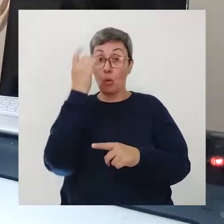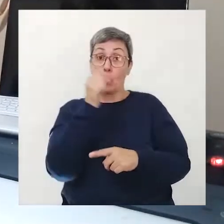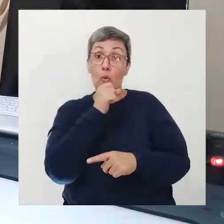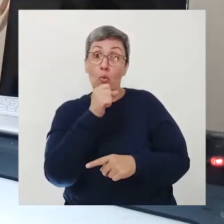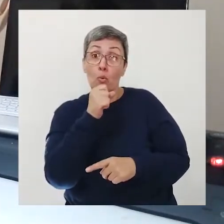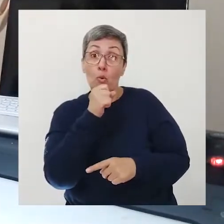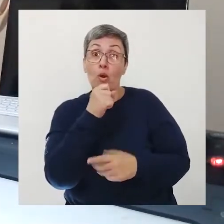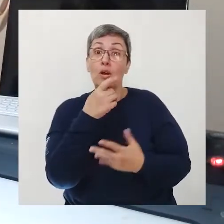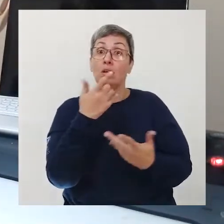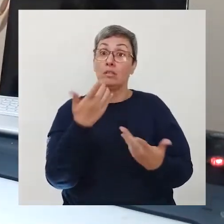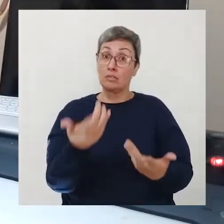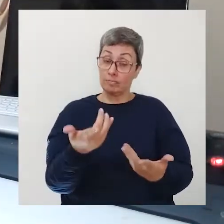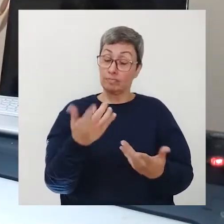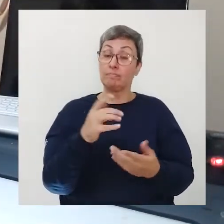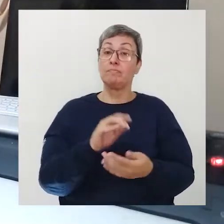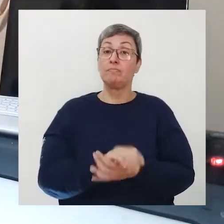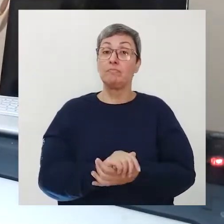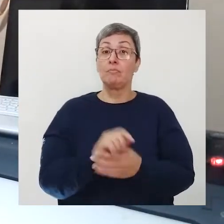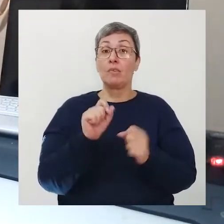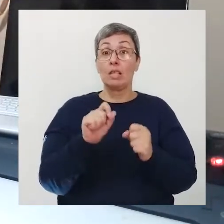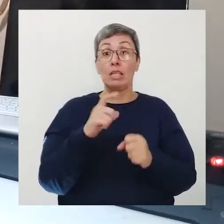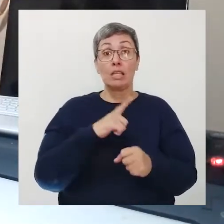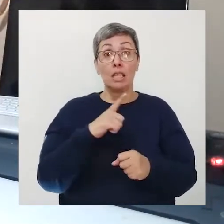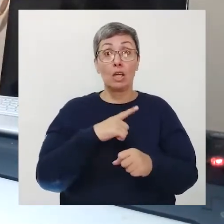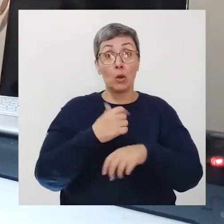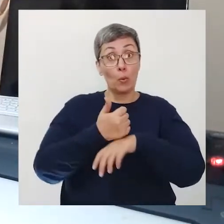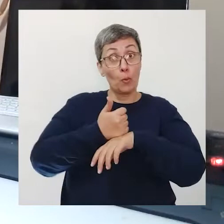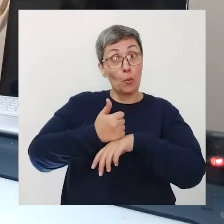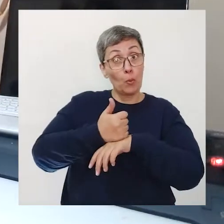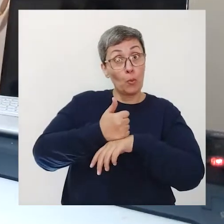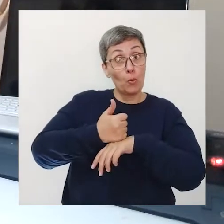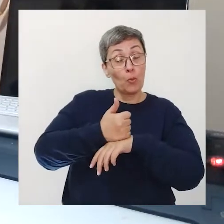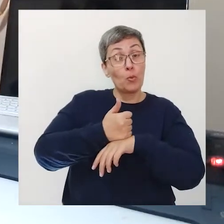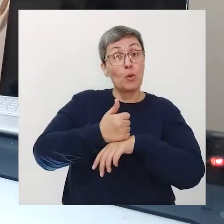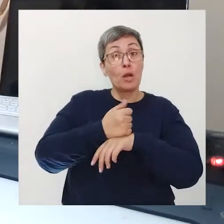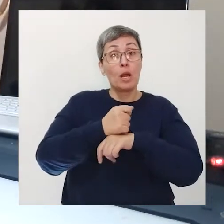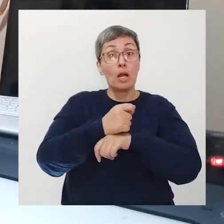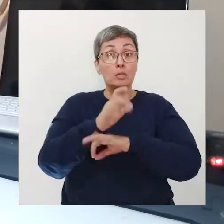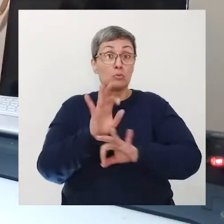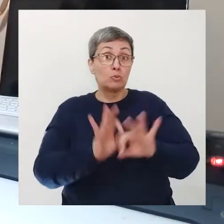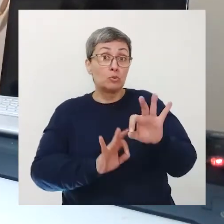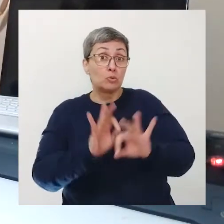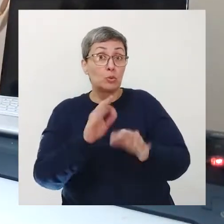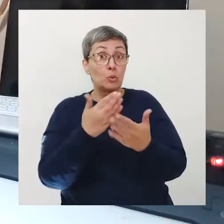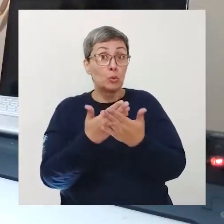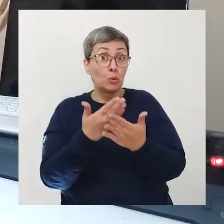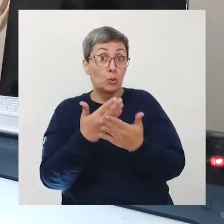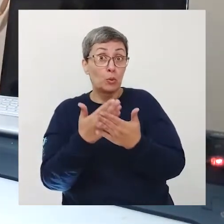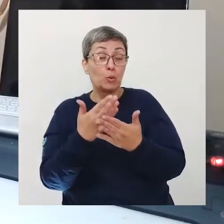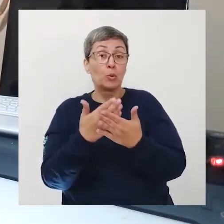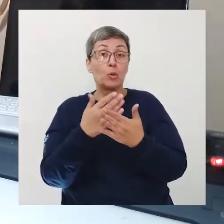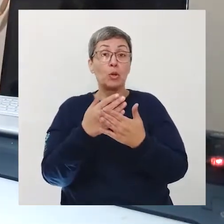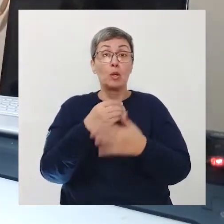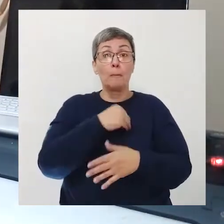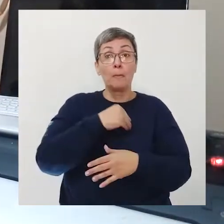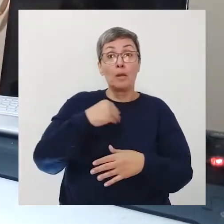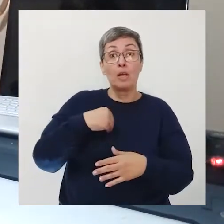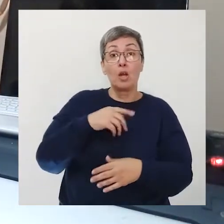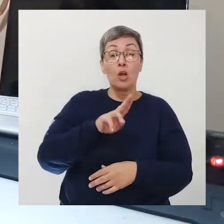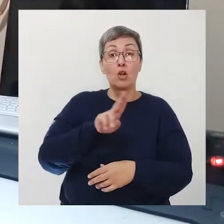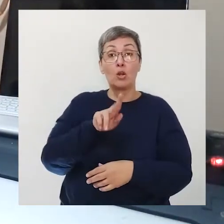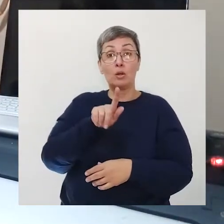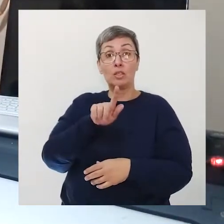mais velhos dos nossos idosos existe um profissional preparado para isso um profissional médico que é o